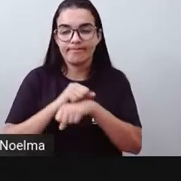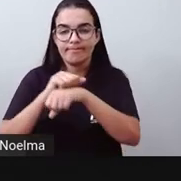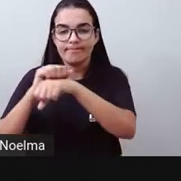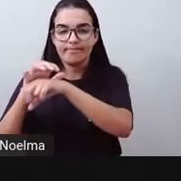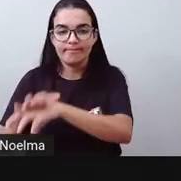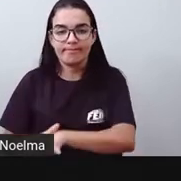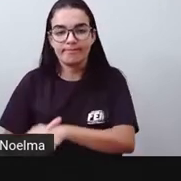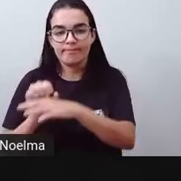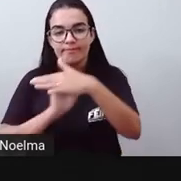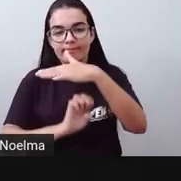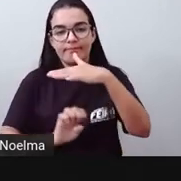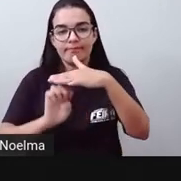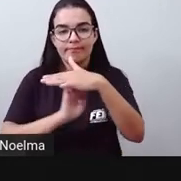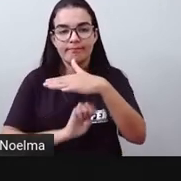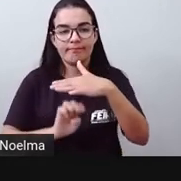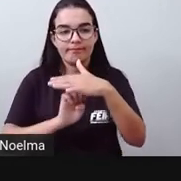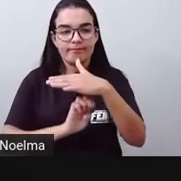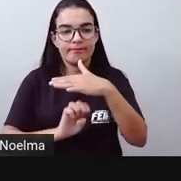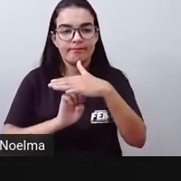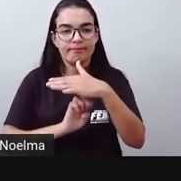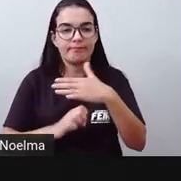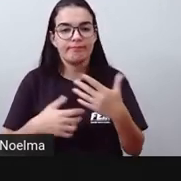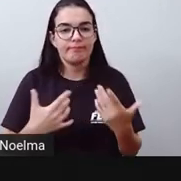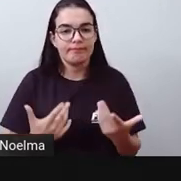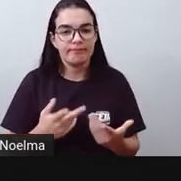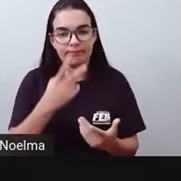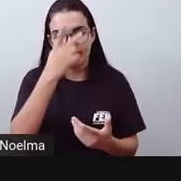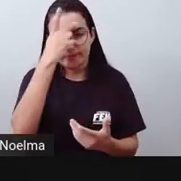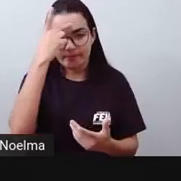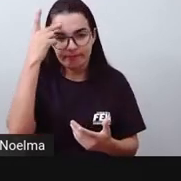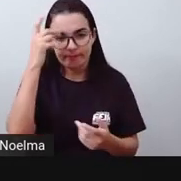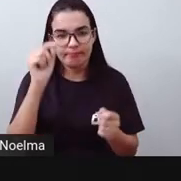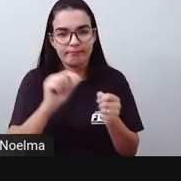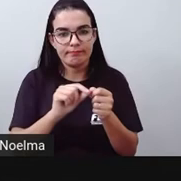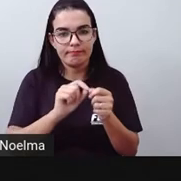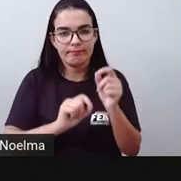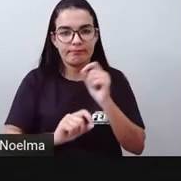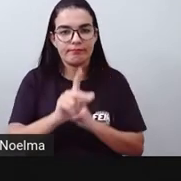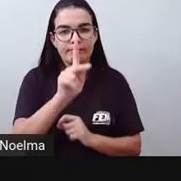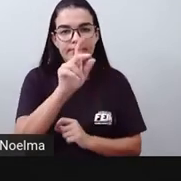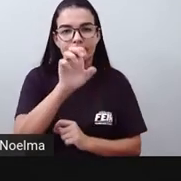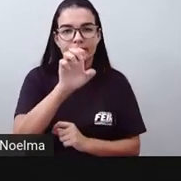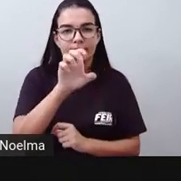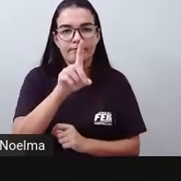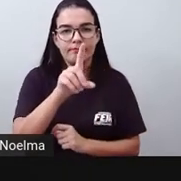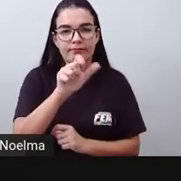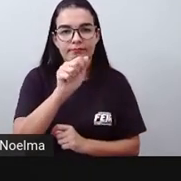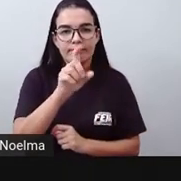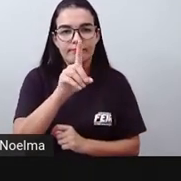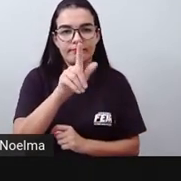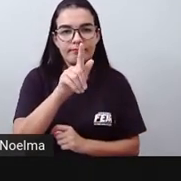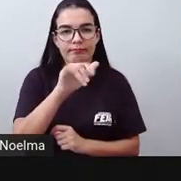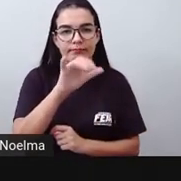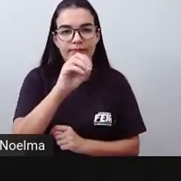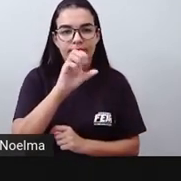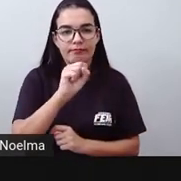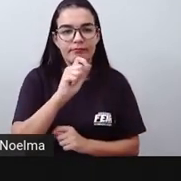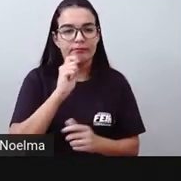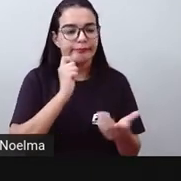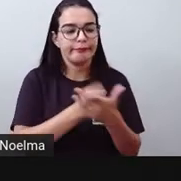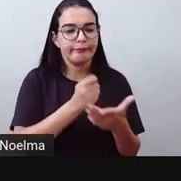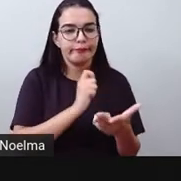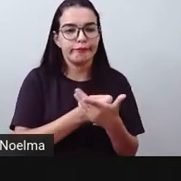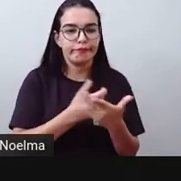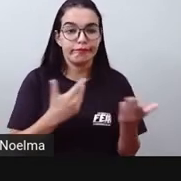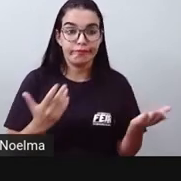transferia os custos para o usuário por meio dos pedágios. Lembre-se que a PRO falou que as rodovias, as estradas,